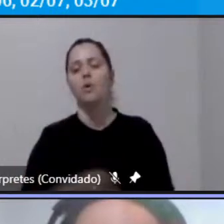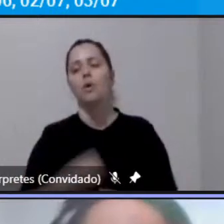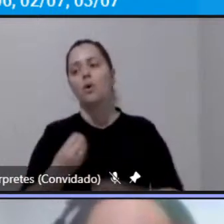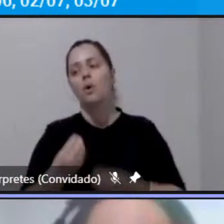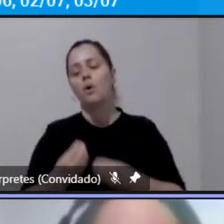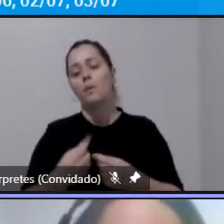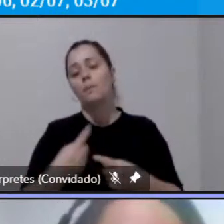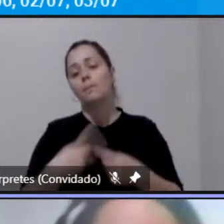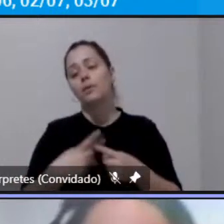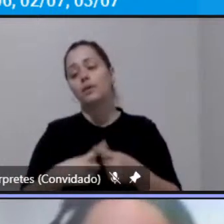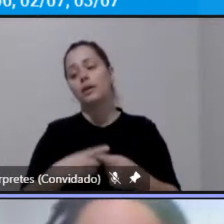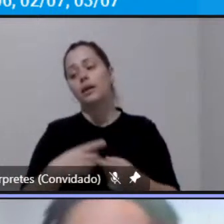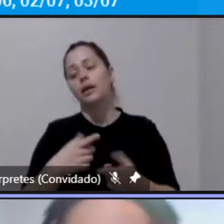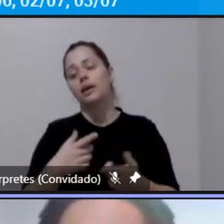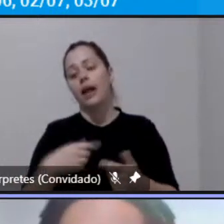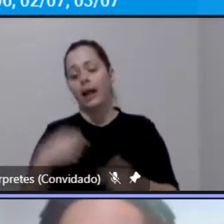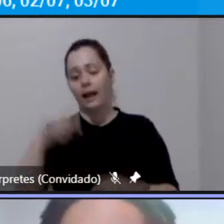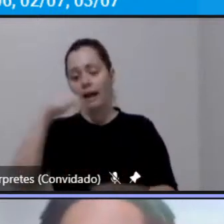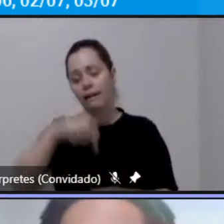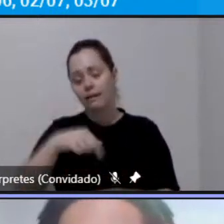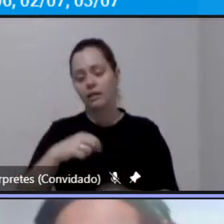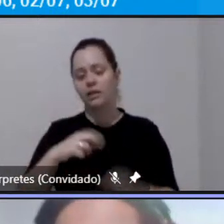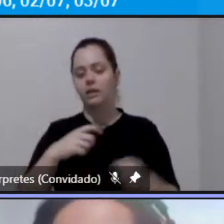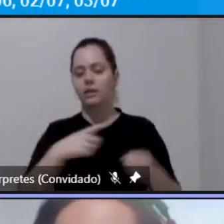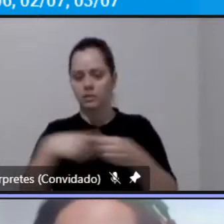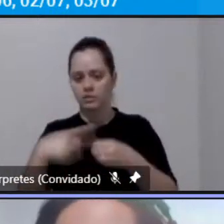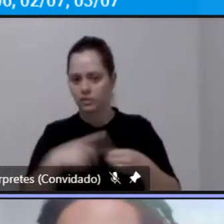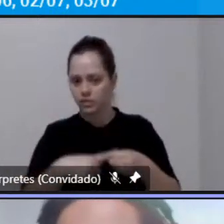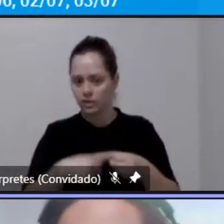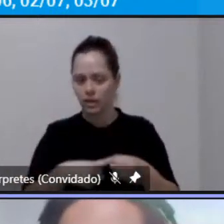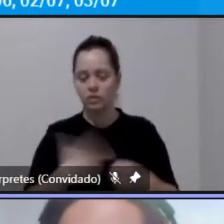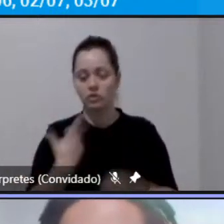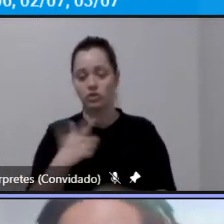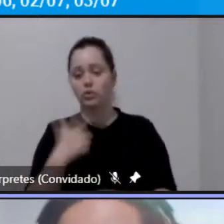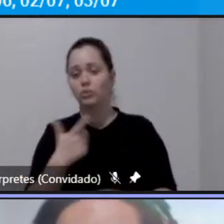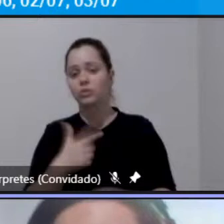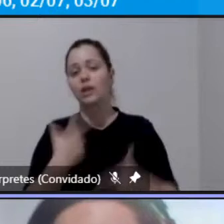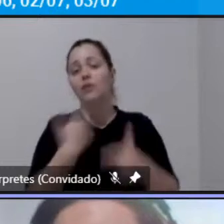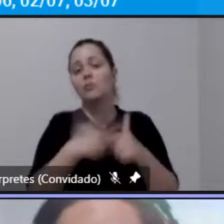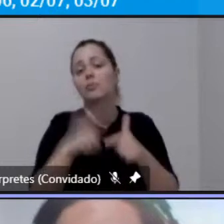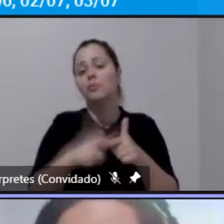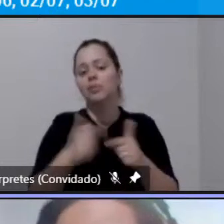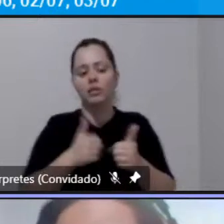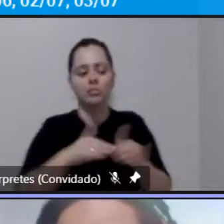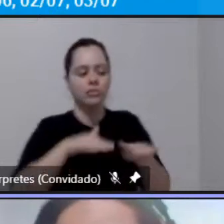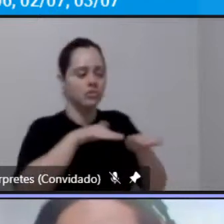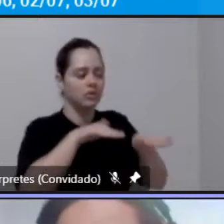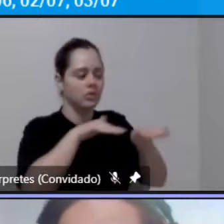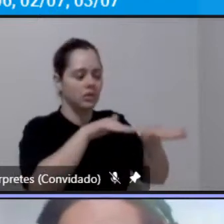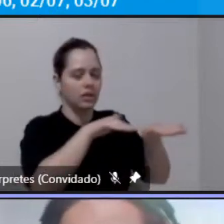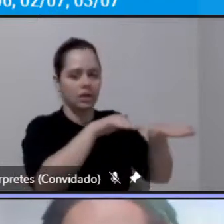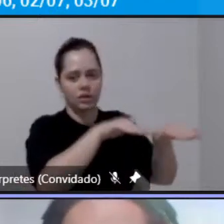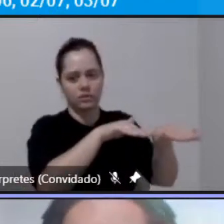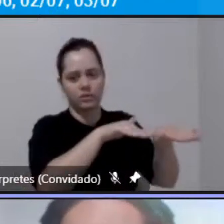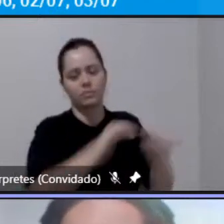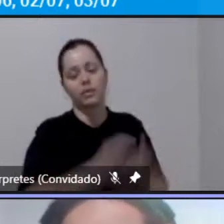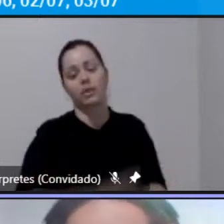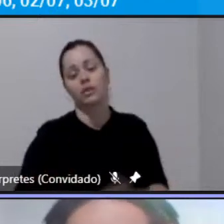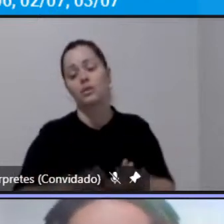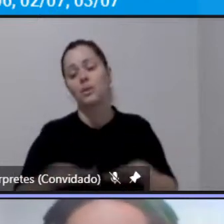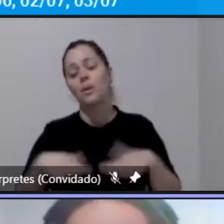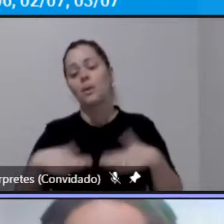que São Paulo tem em relação a congestionamentos por exemplo isso não é tão tão expressivo salvo nos horários de pico